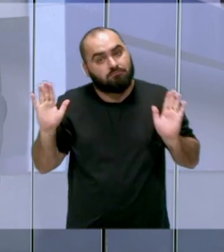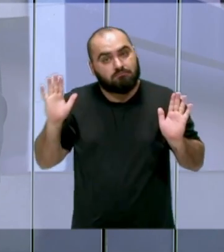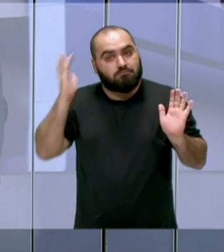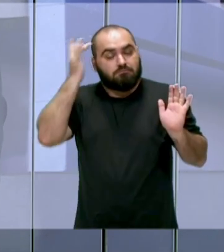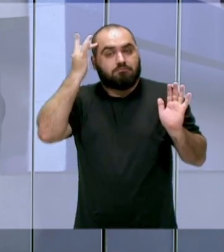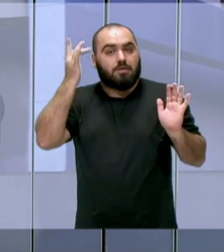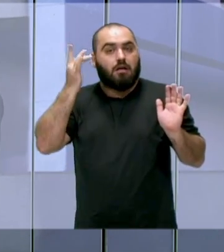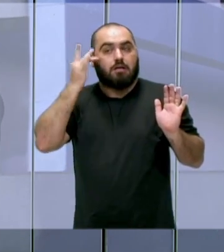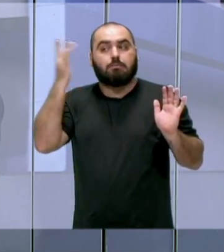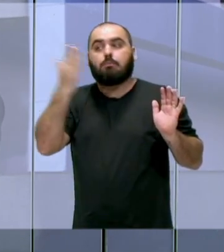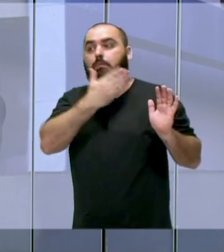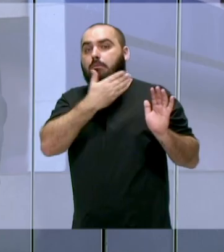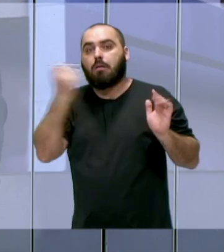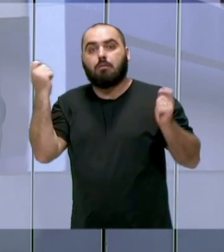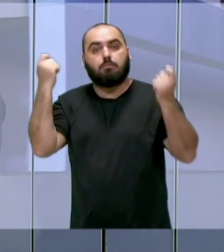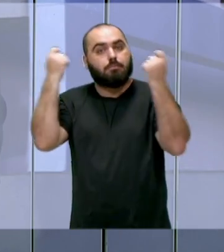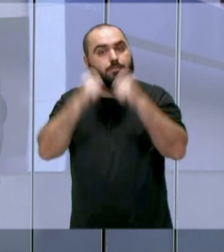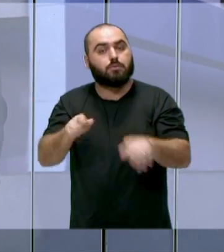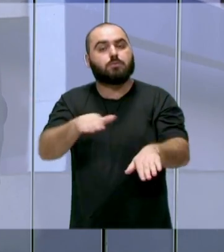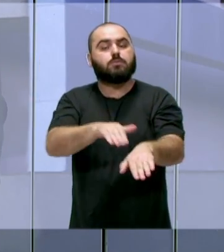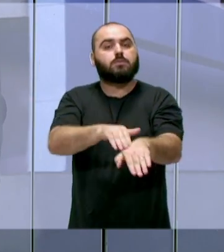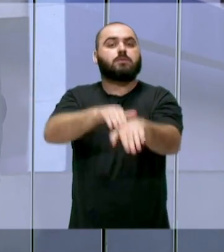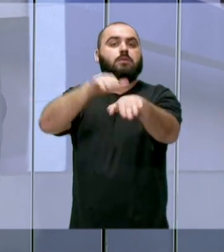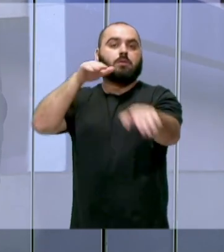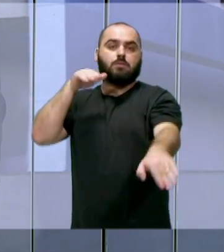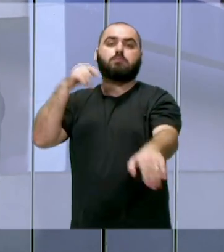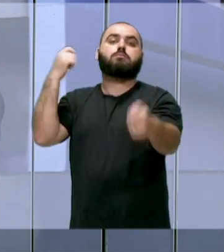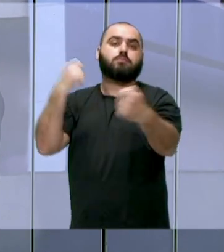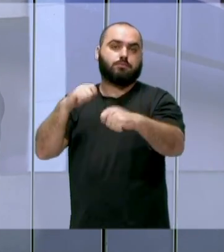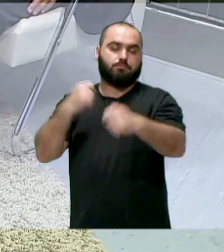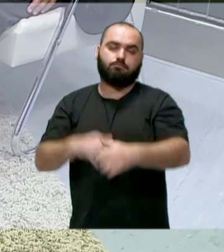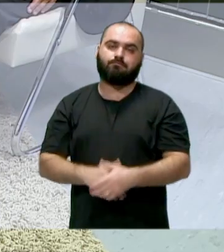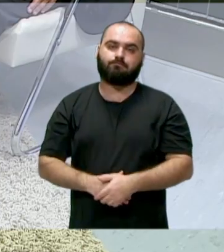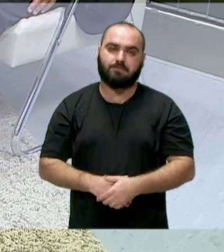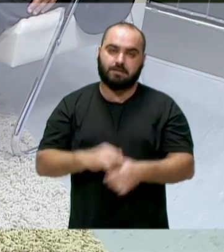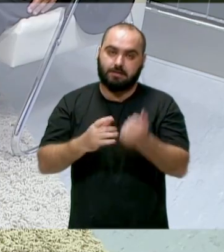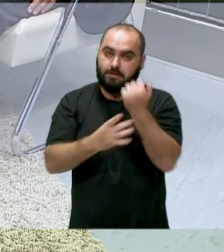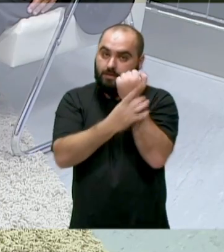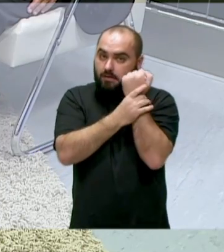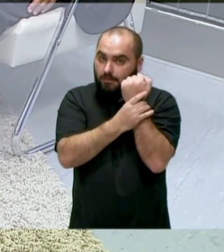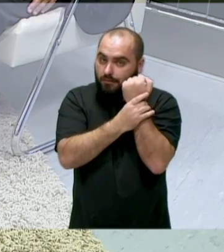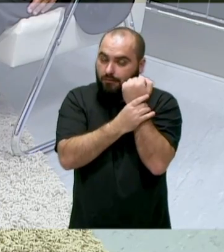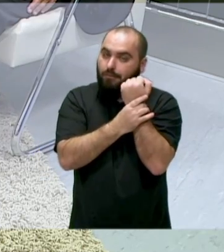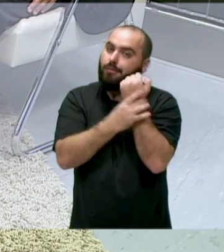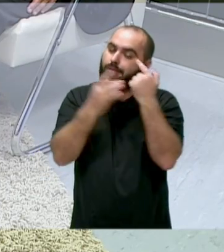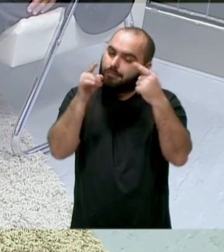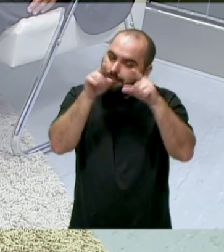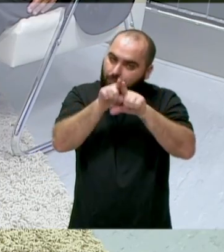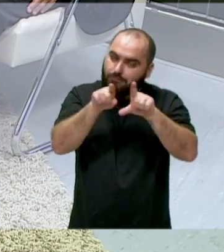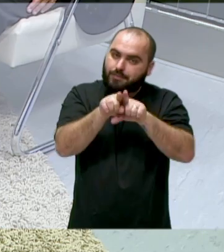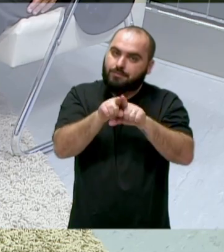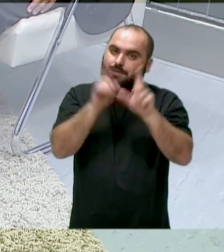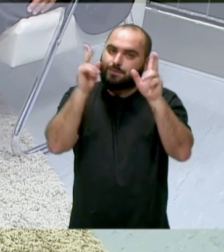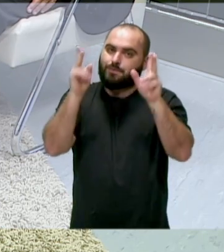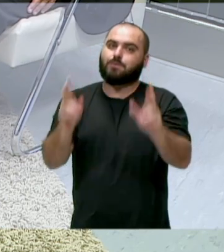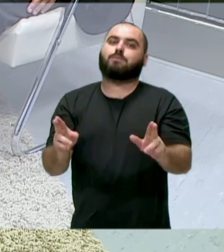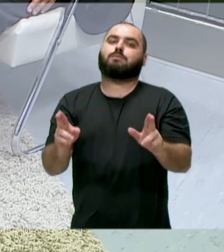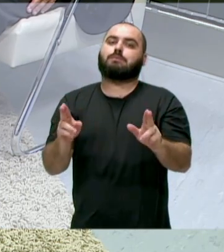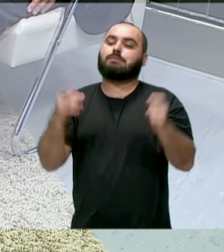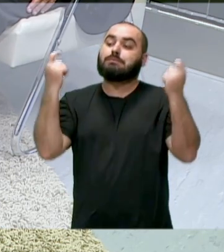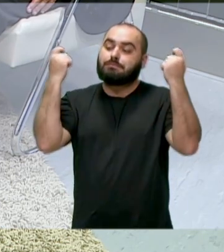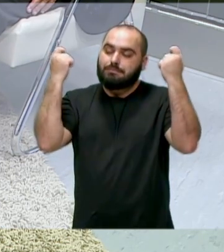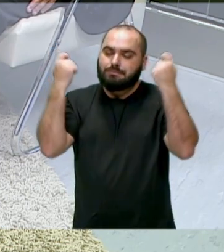ponto a ser melhorado na cidade, o trânsito, a mobilidade urbana. A segurança também, no mesmo plano, ela